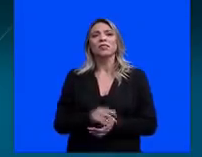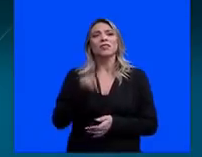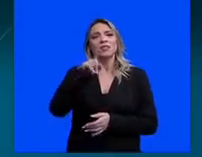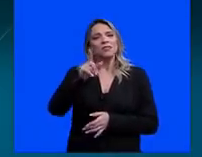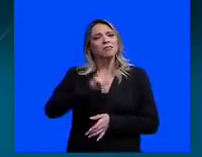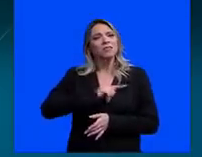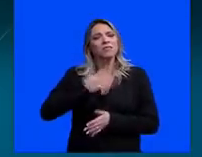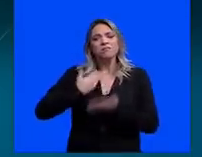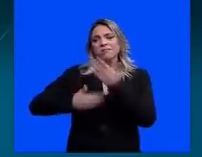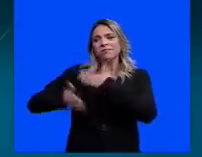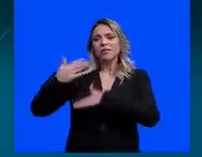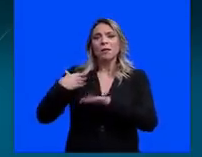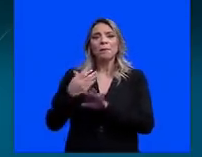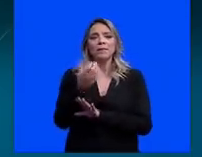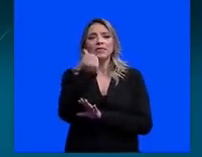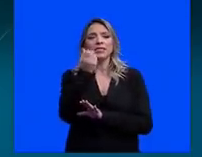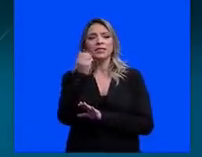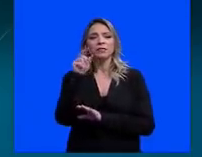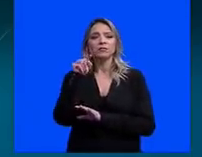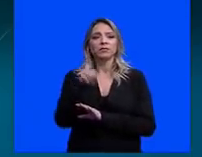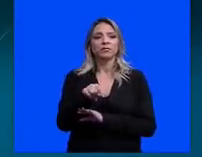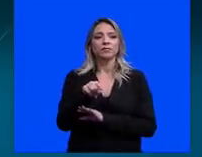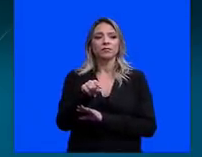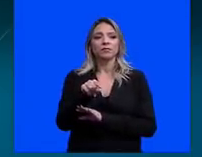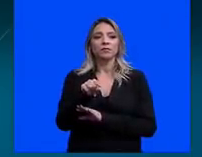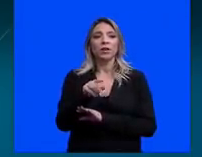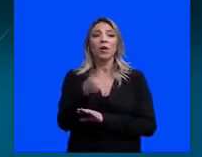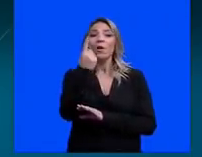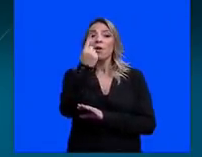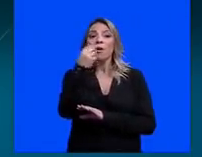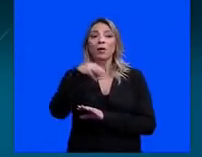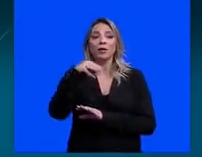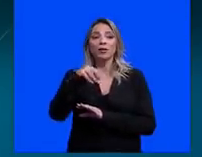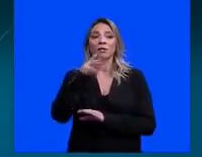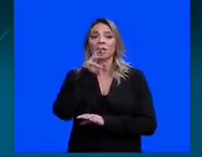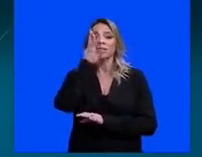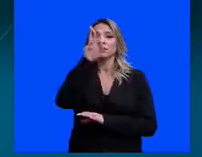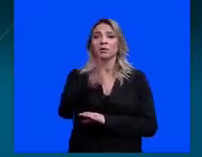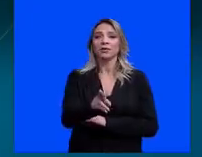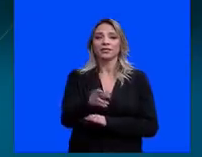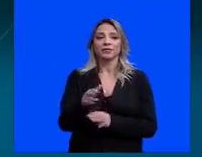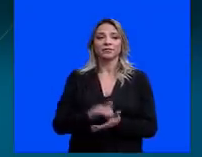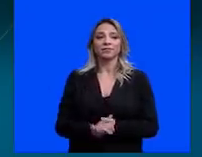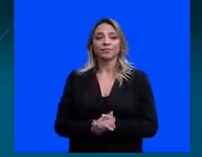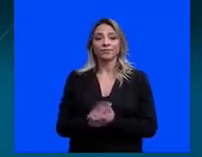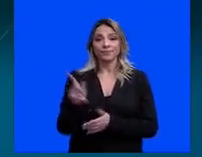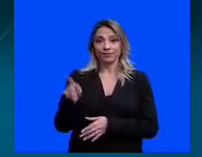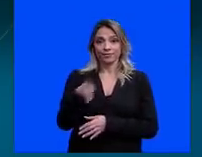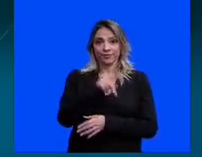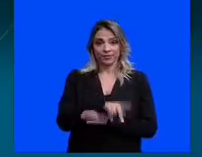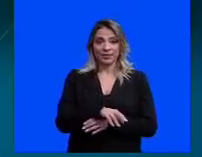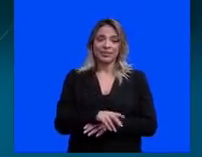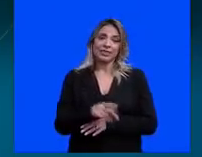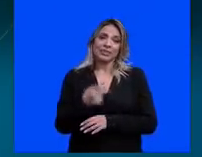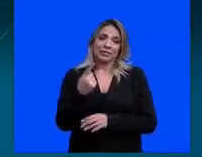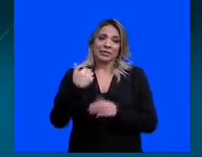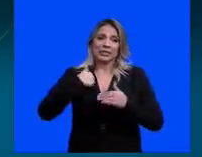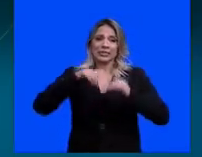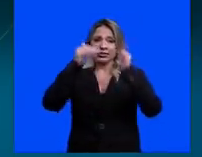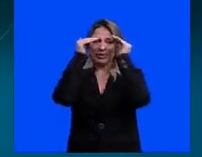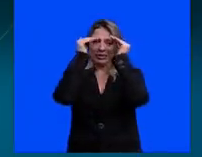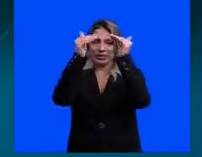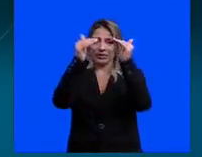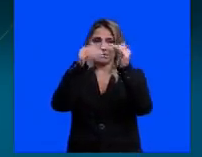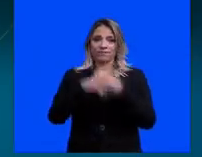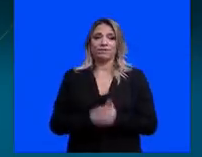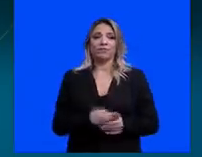mil professoras com os seus alunos. Um minuto para a sua resposta. Professora, primeiro com todo respeito, achei curioso que o Luiz